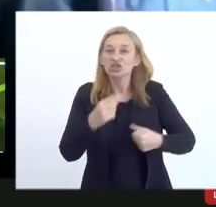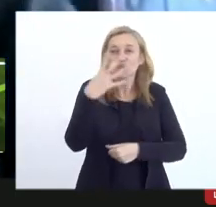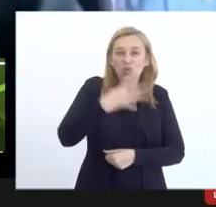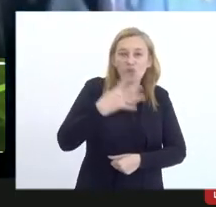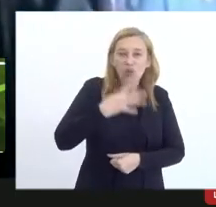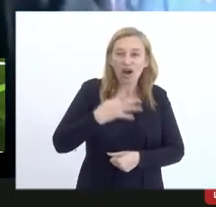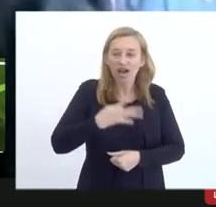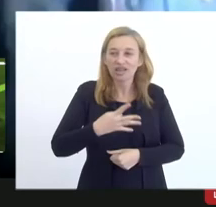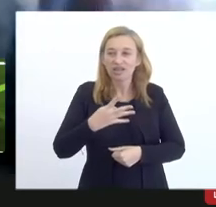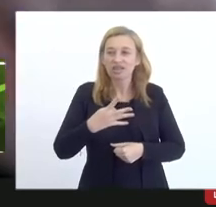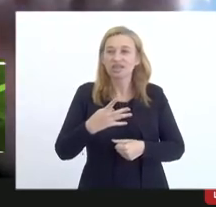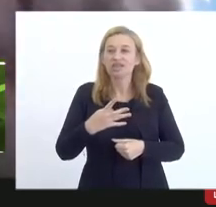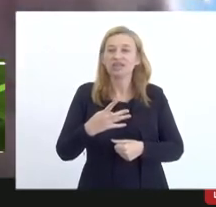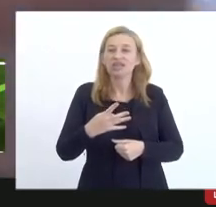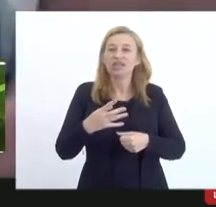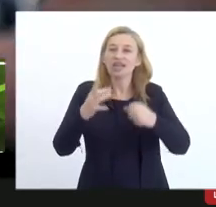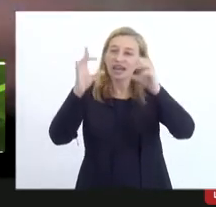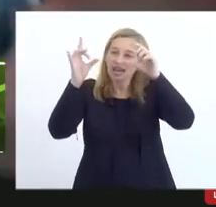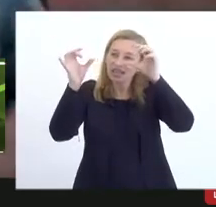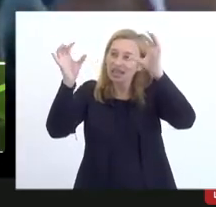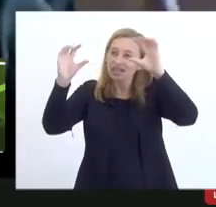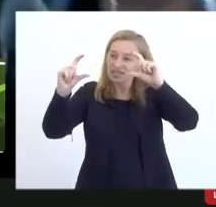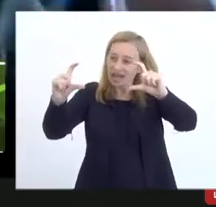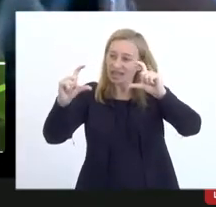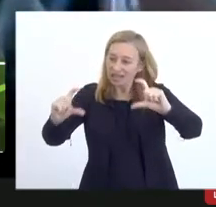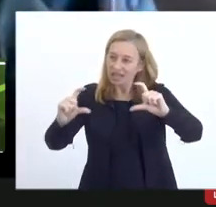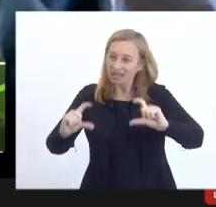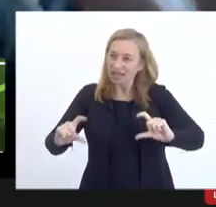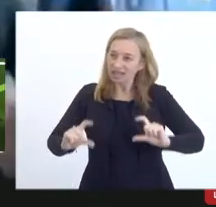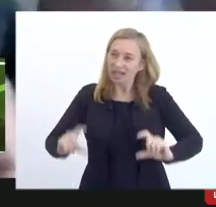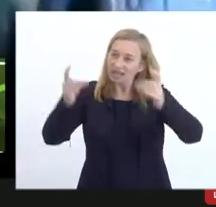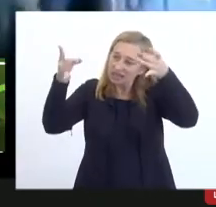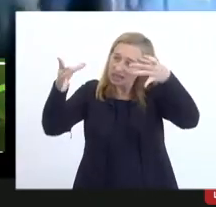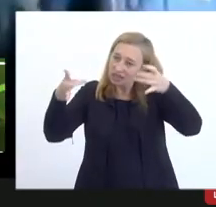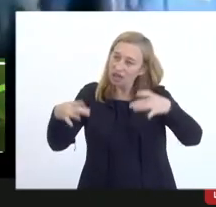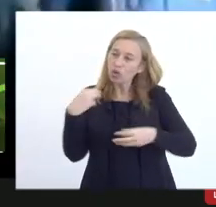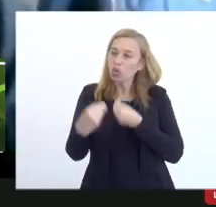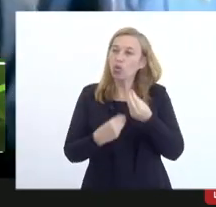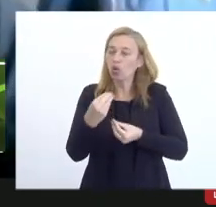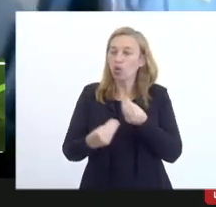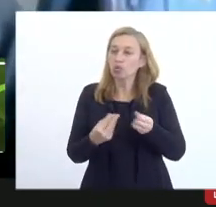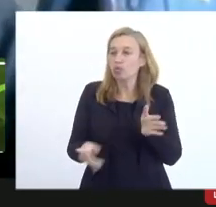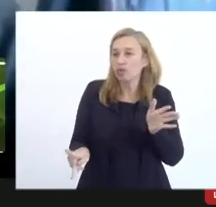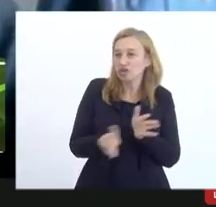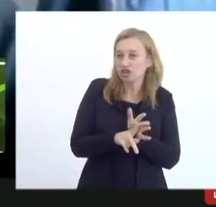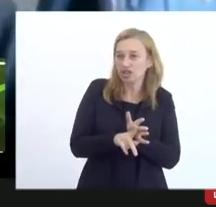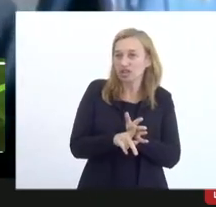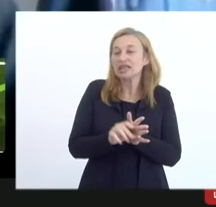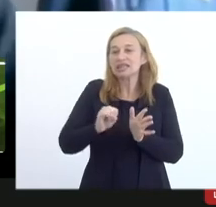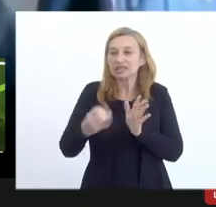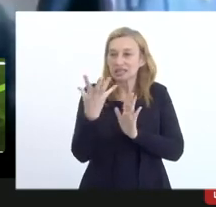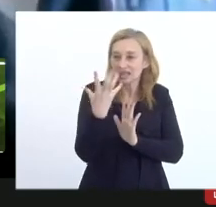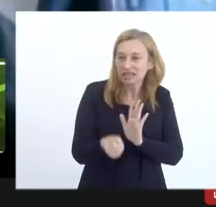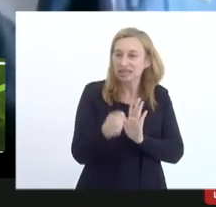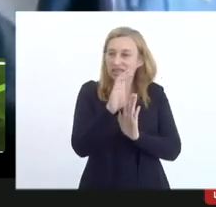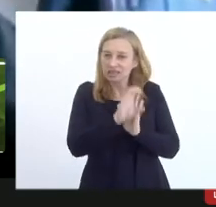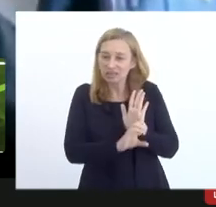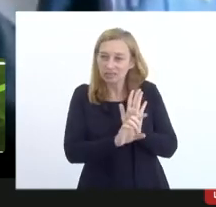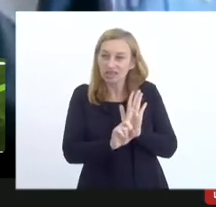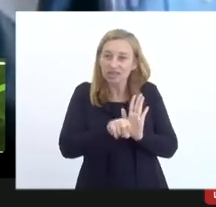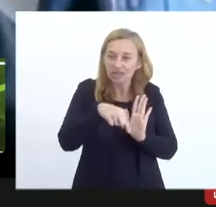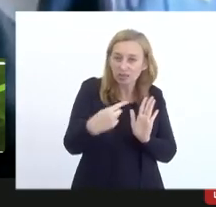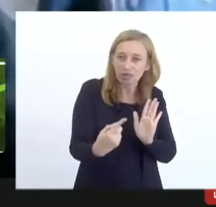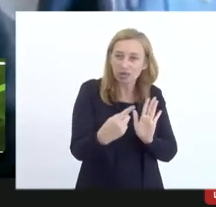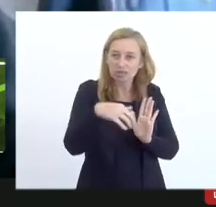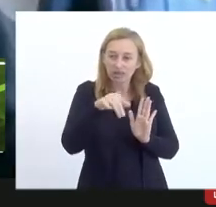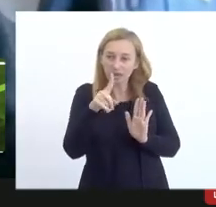passa a ter a seguinte, quer dizer, para saber mesmo como é que vai ficar o projeto caso as emendas sejam acolhidas. Depois, eu e o Eliamar